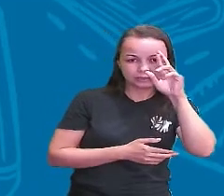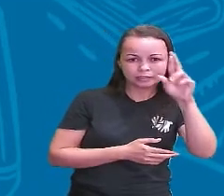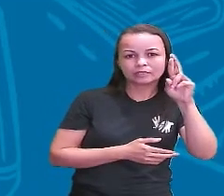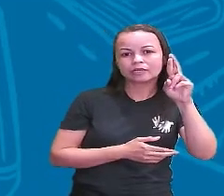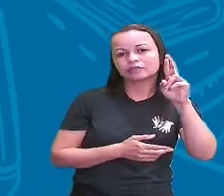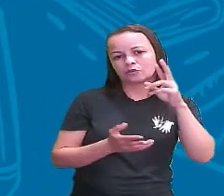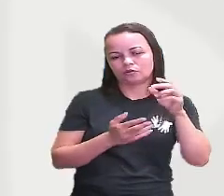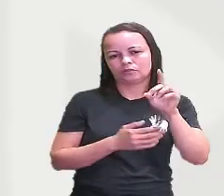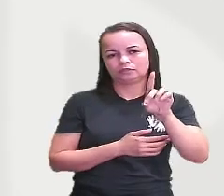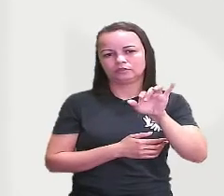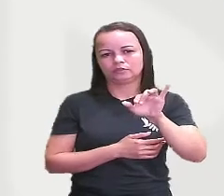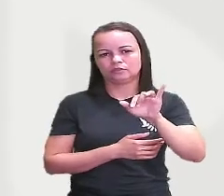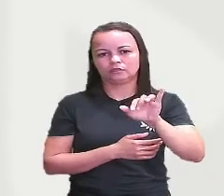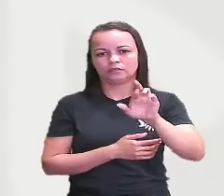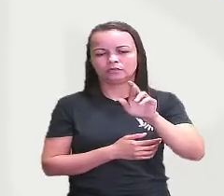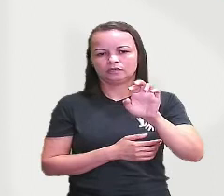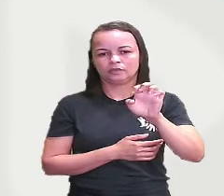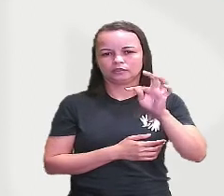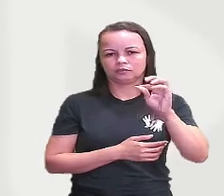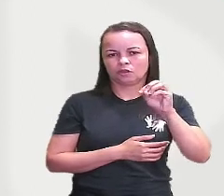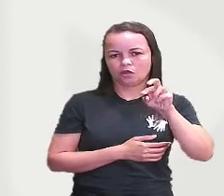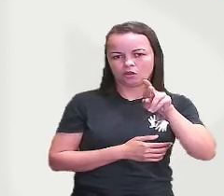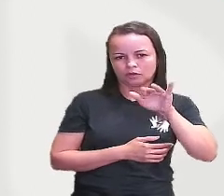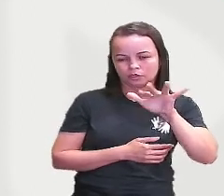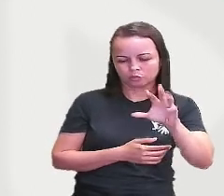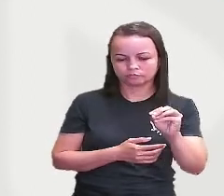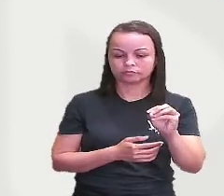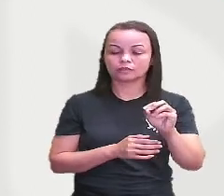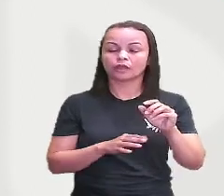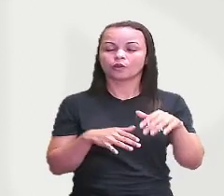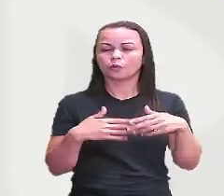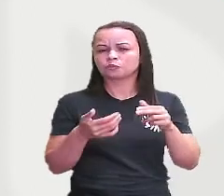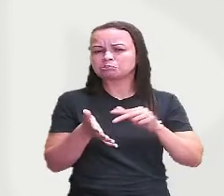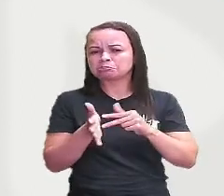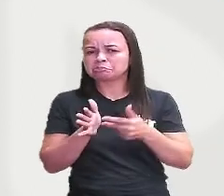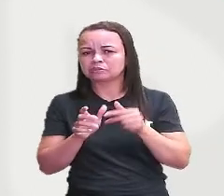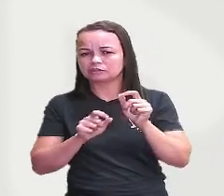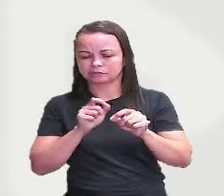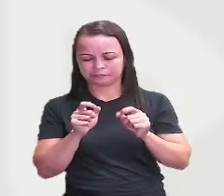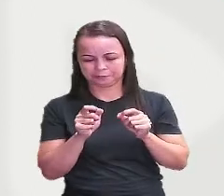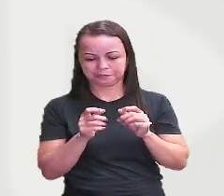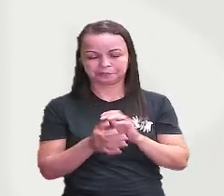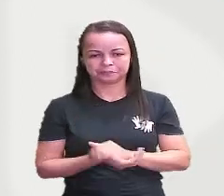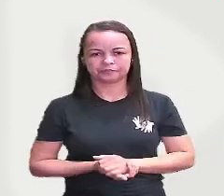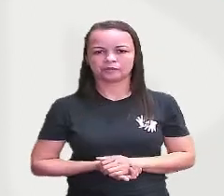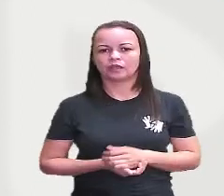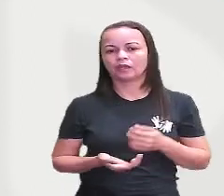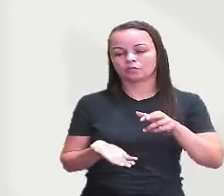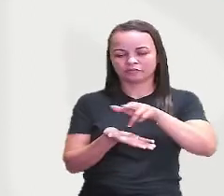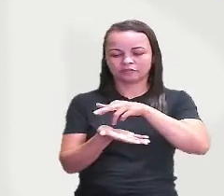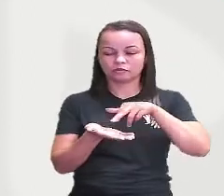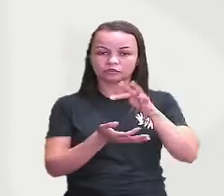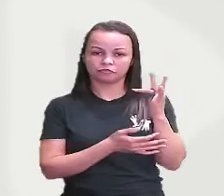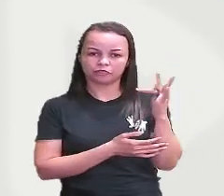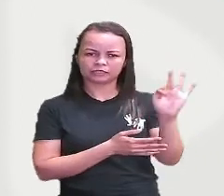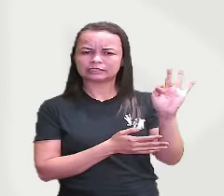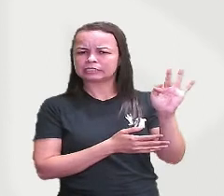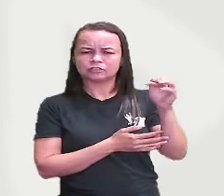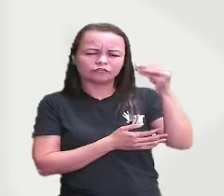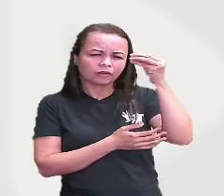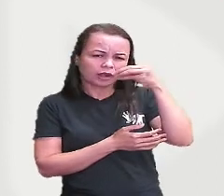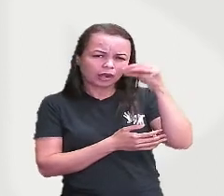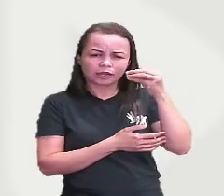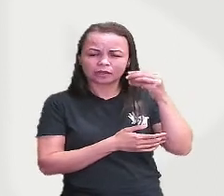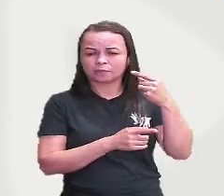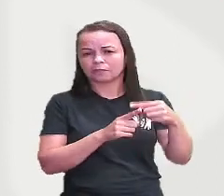diretório? é quando a revolução francesa já fraquinha ali já sem força